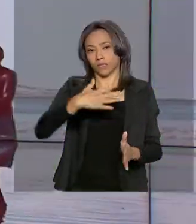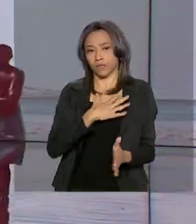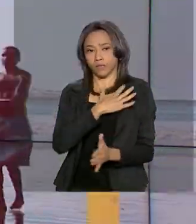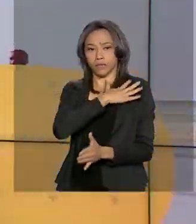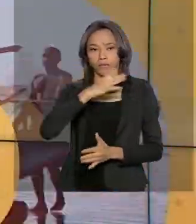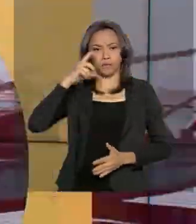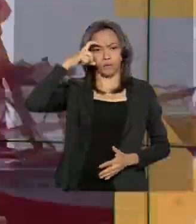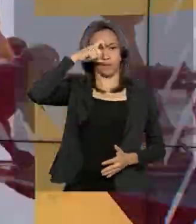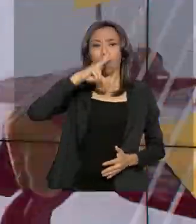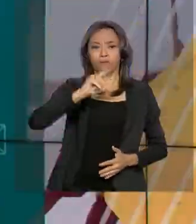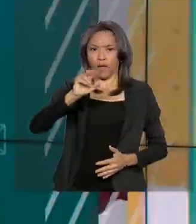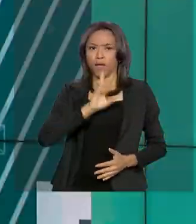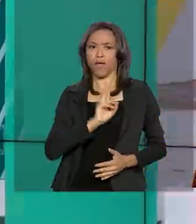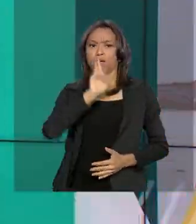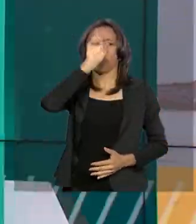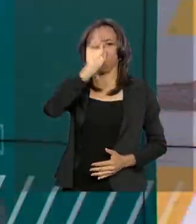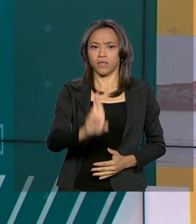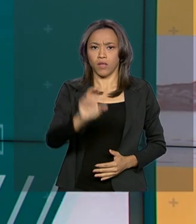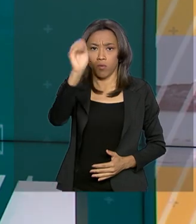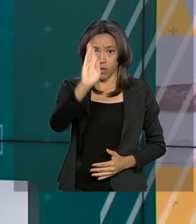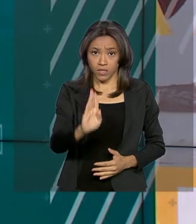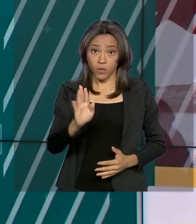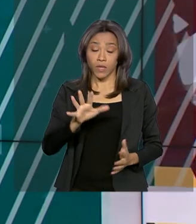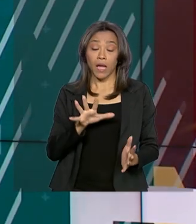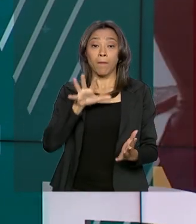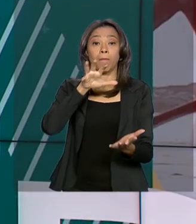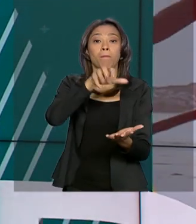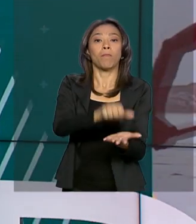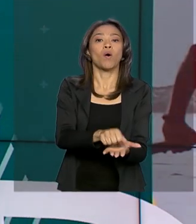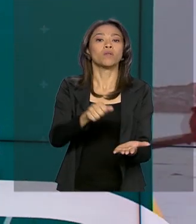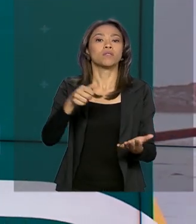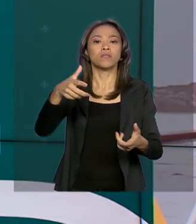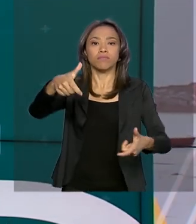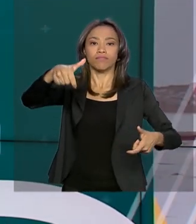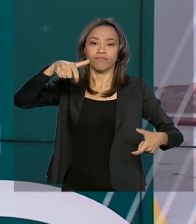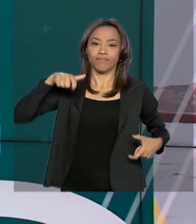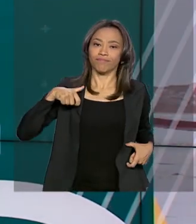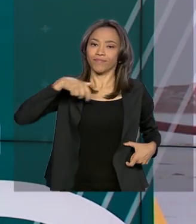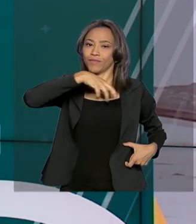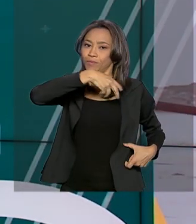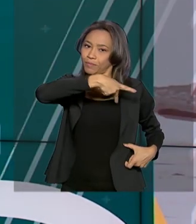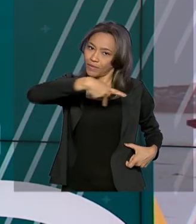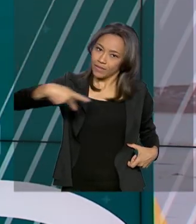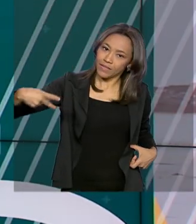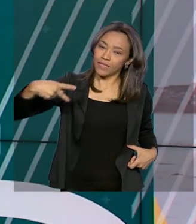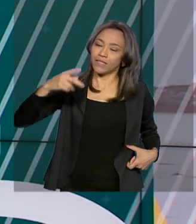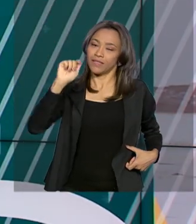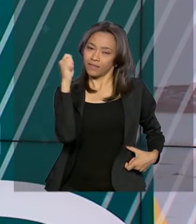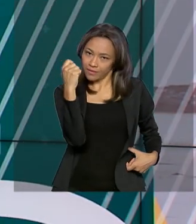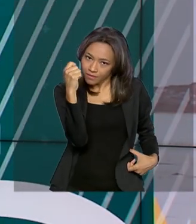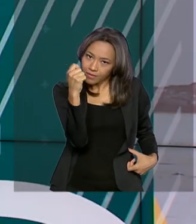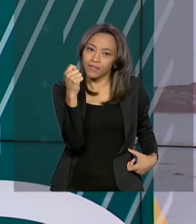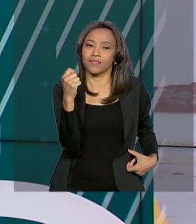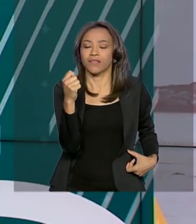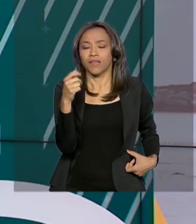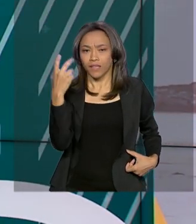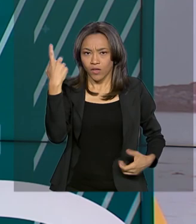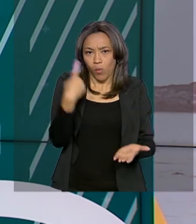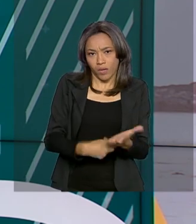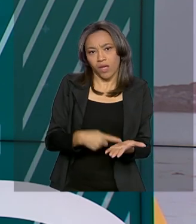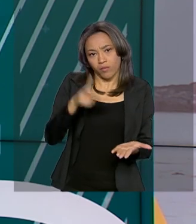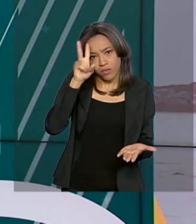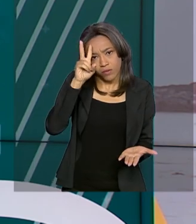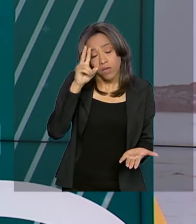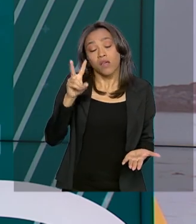na posse do presidente eleito da Argentina, Alberto Fernandes. A posse está marcada para hoje. Nesta segunda-feira, o presidente Jair